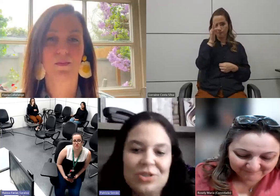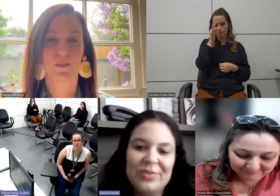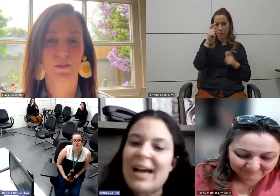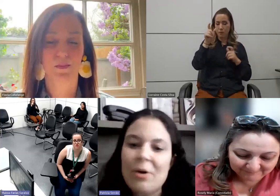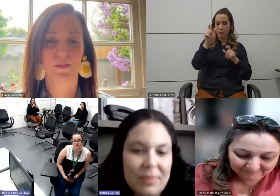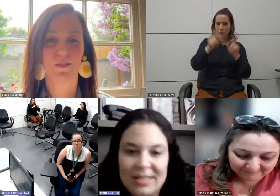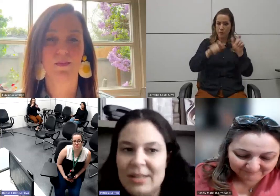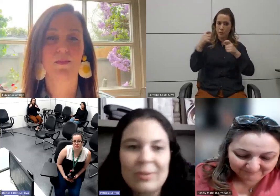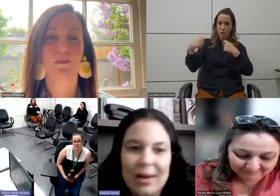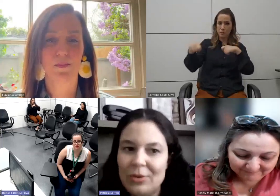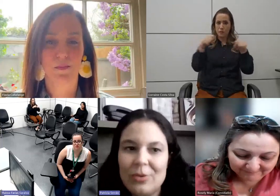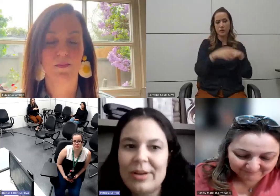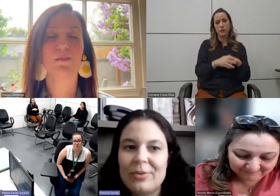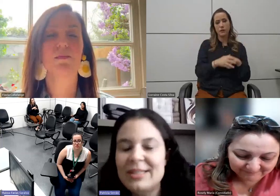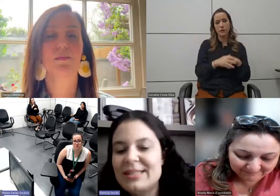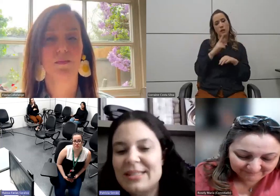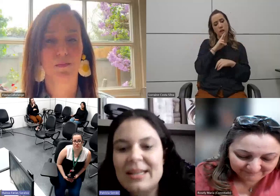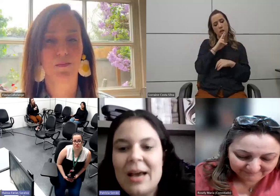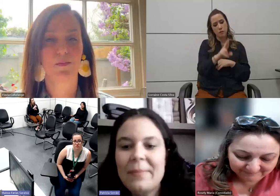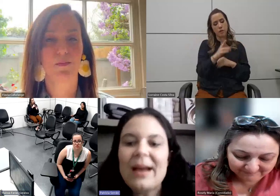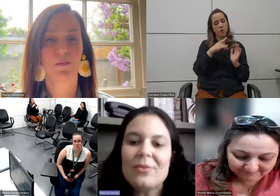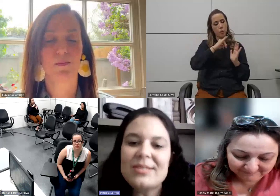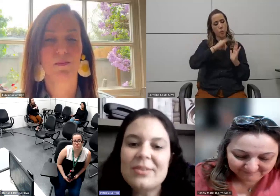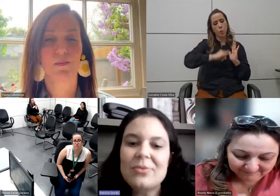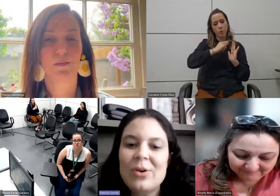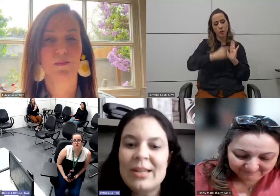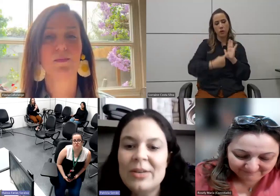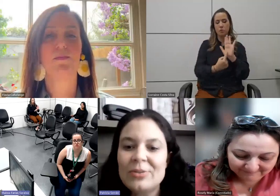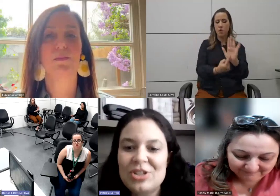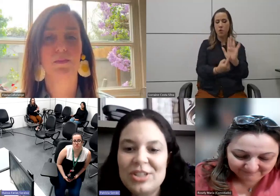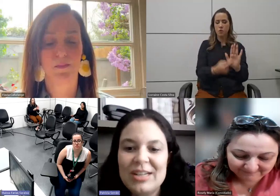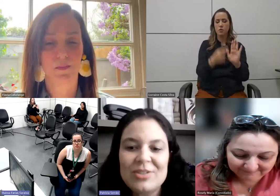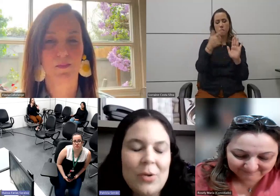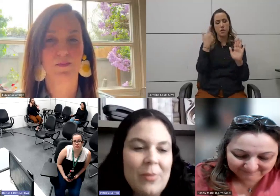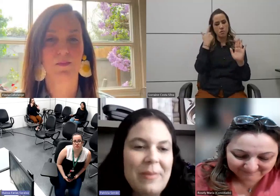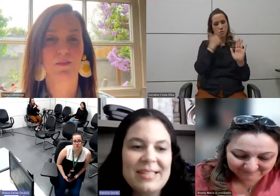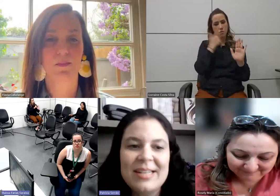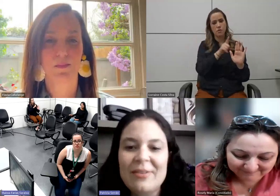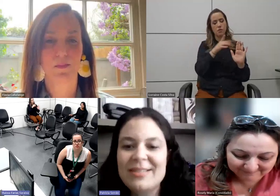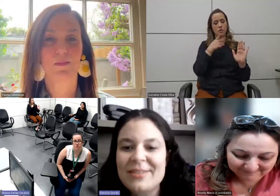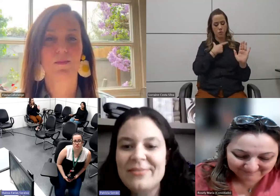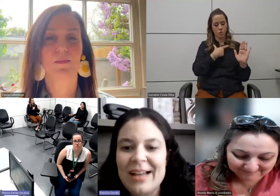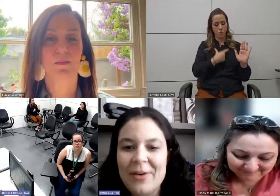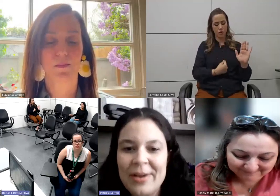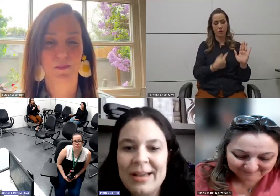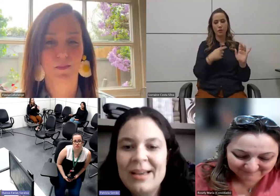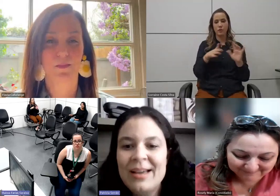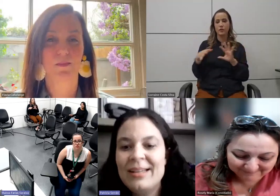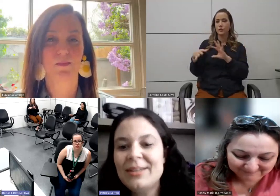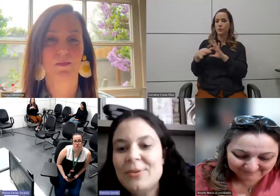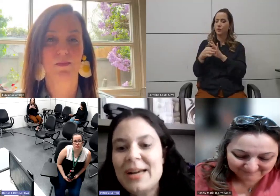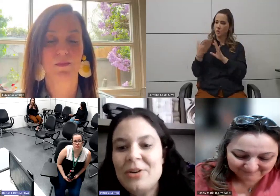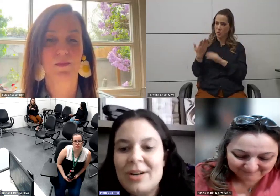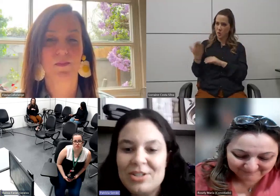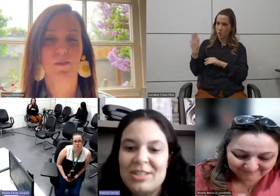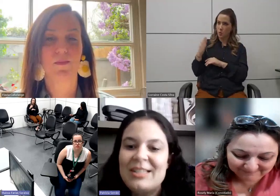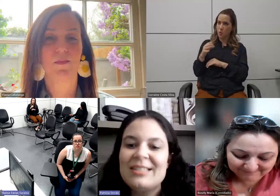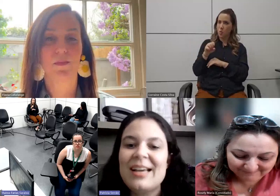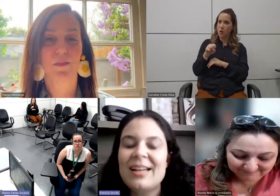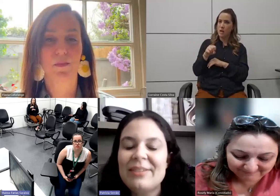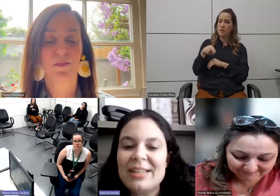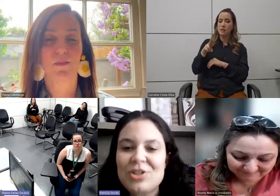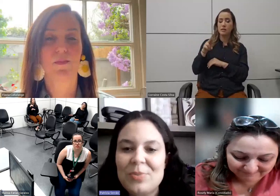Então, você vai ter que justificar ou apresentar um laudo ou alguma coisa assim para conseguir o cordão de girassol é uma parceria com a Sunflower. Então,